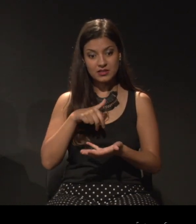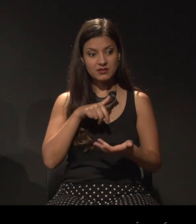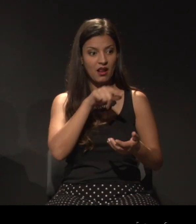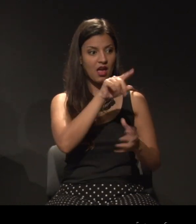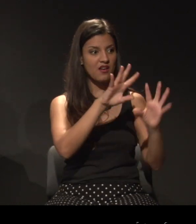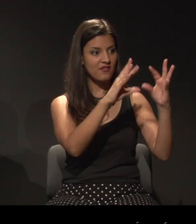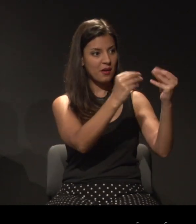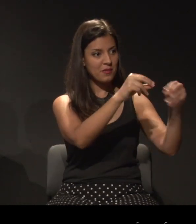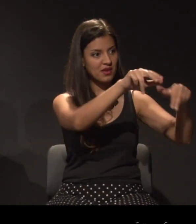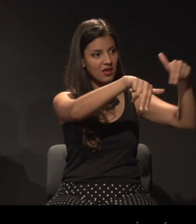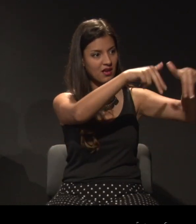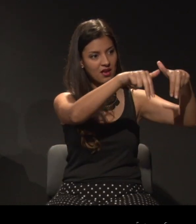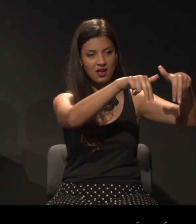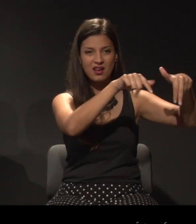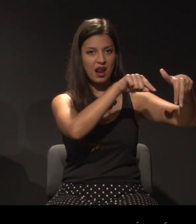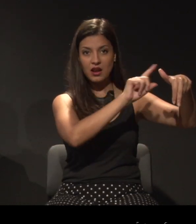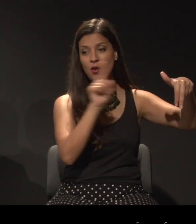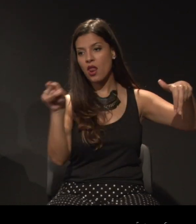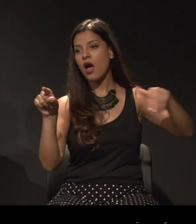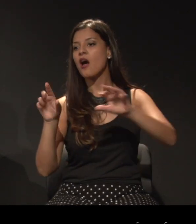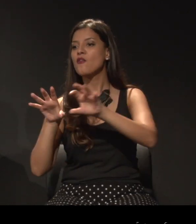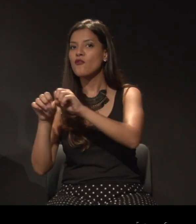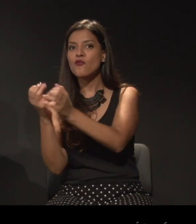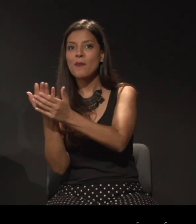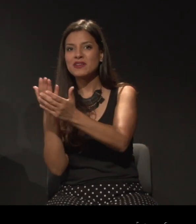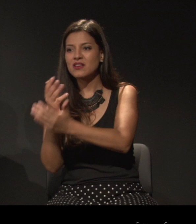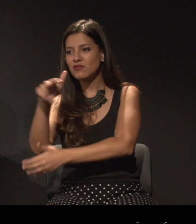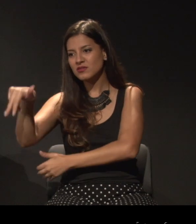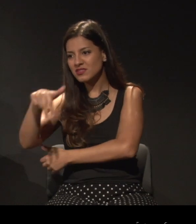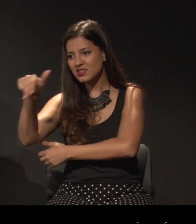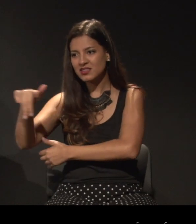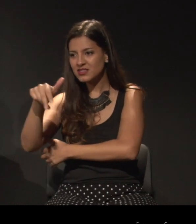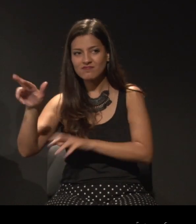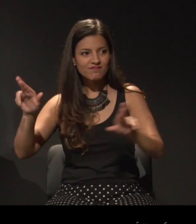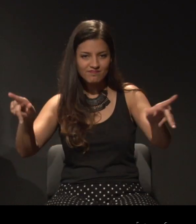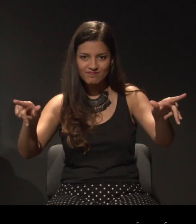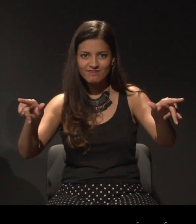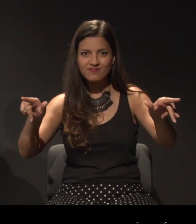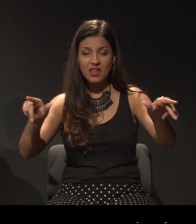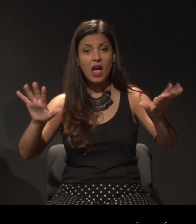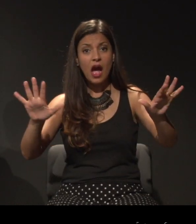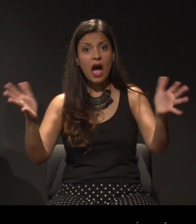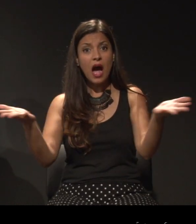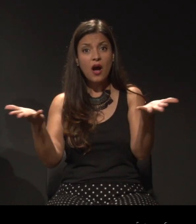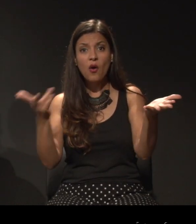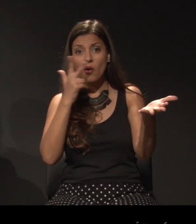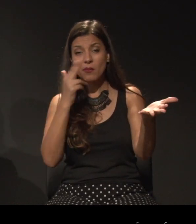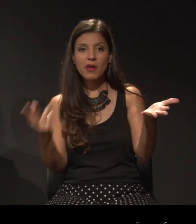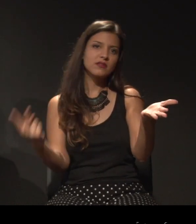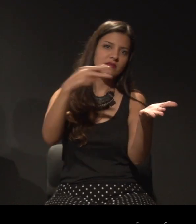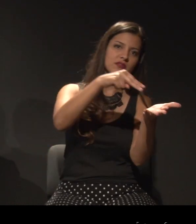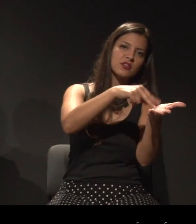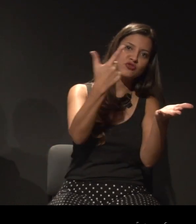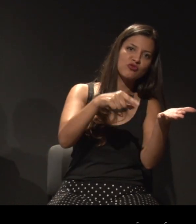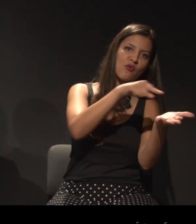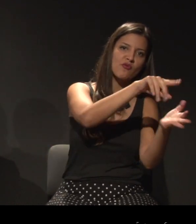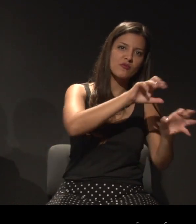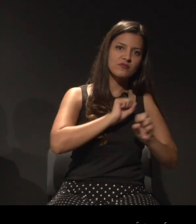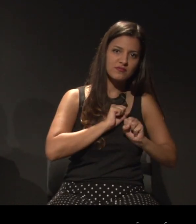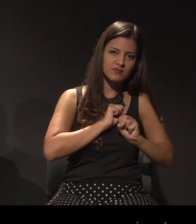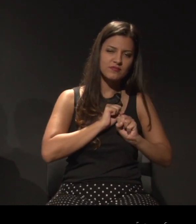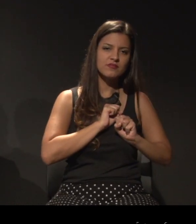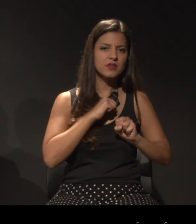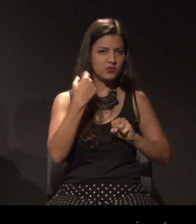família, mas na sua formação, e que agora, em um momento, você retoma para isso, no seu trabalho.